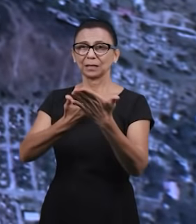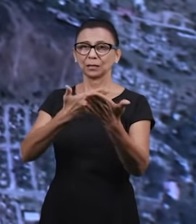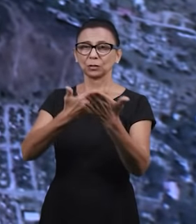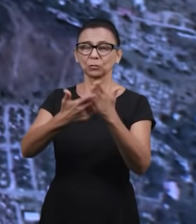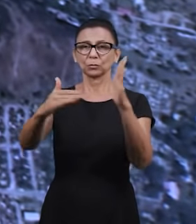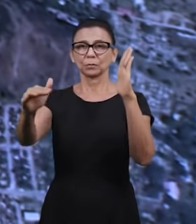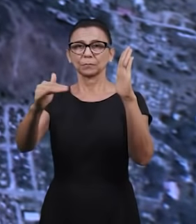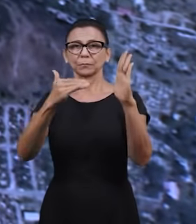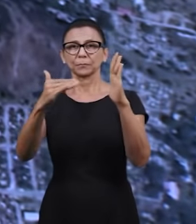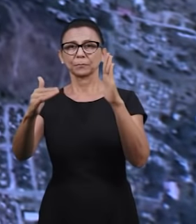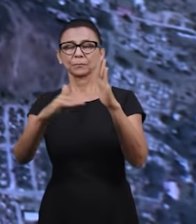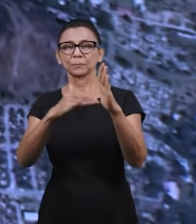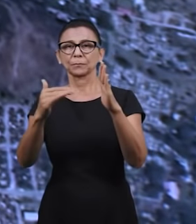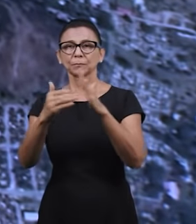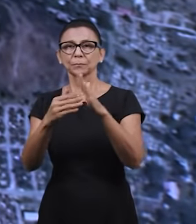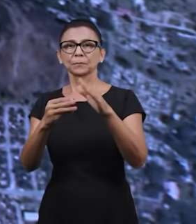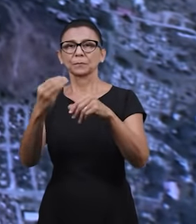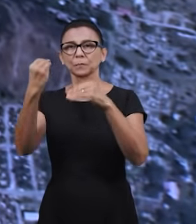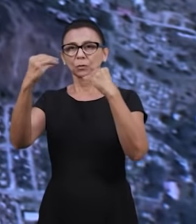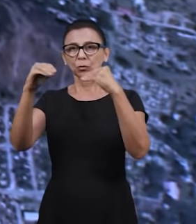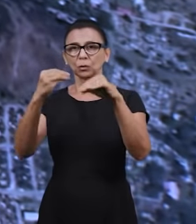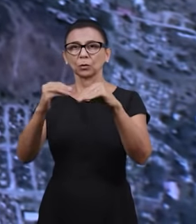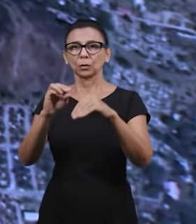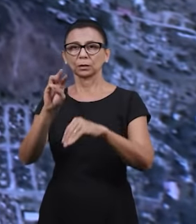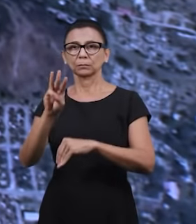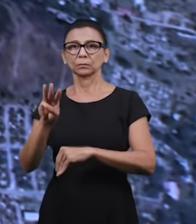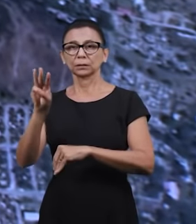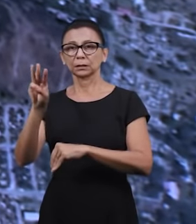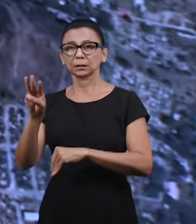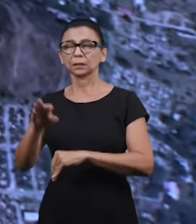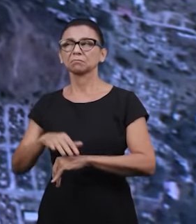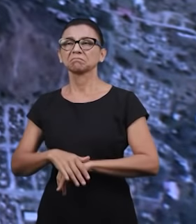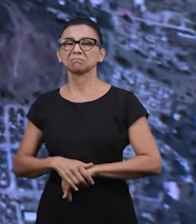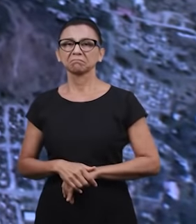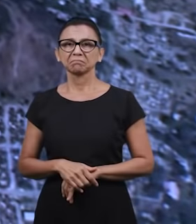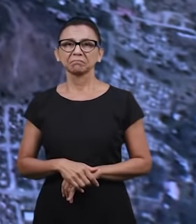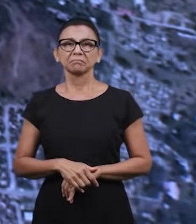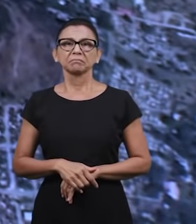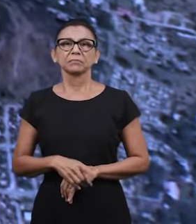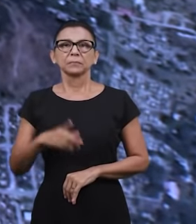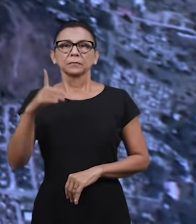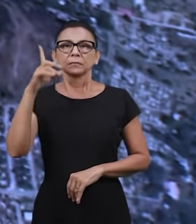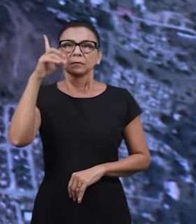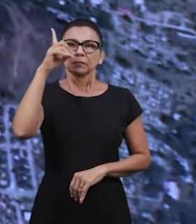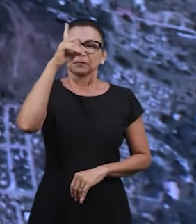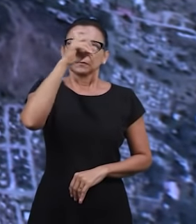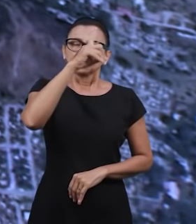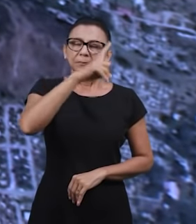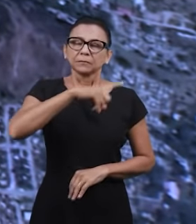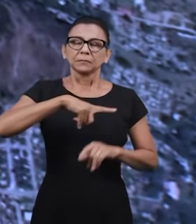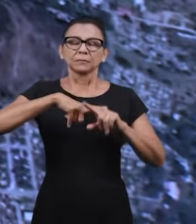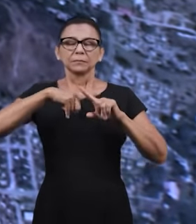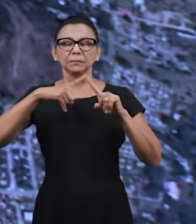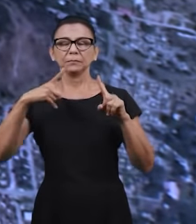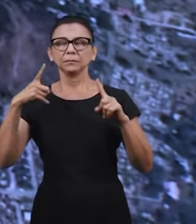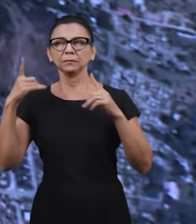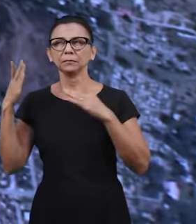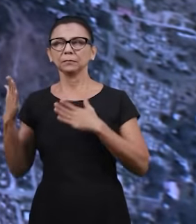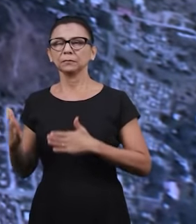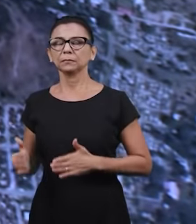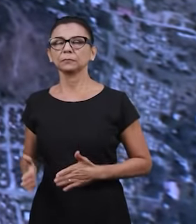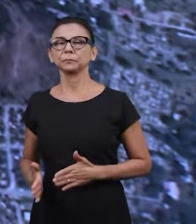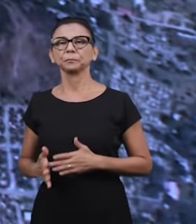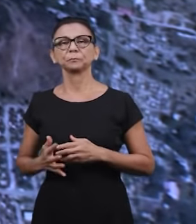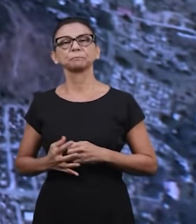estudos enviados e postados no nosso portal vejo com toda dificuldade mas os irmãos têm sido fiéis